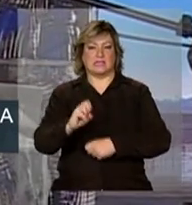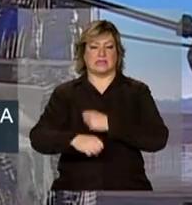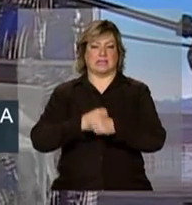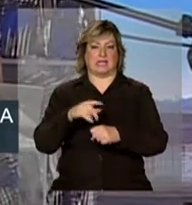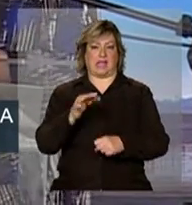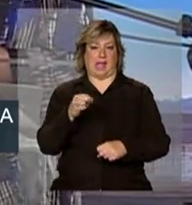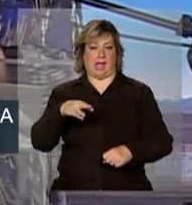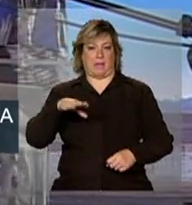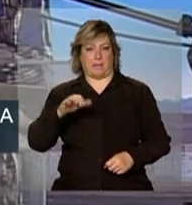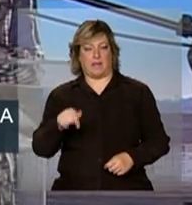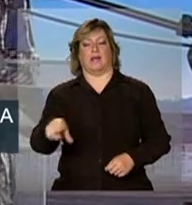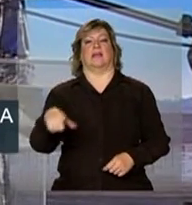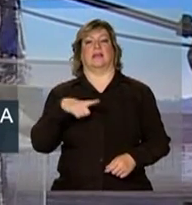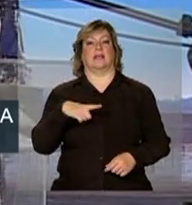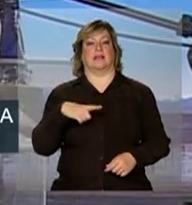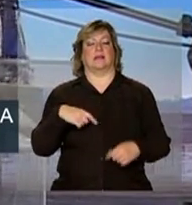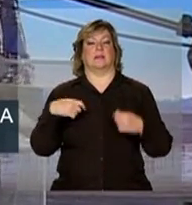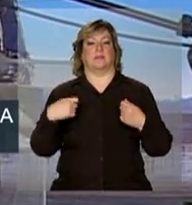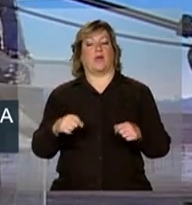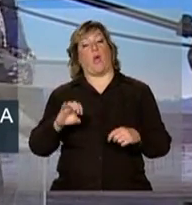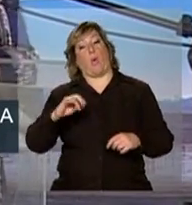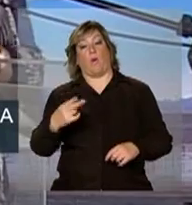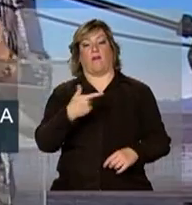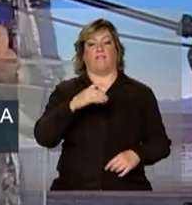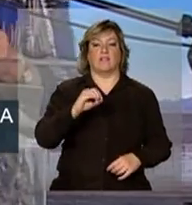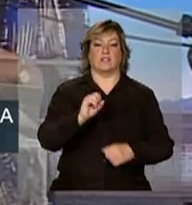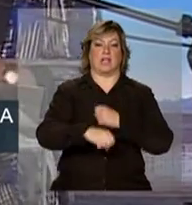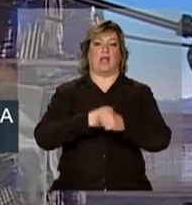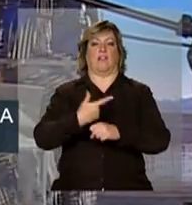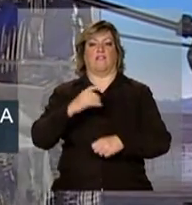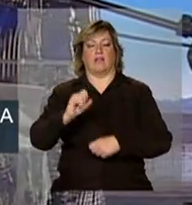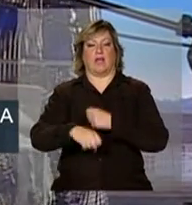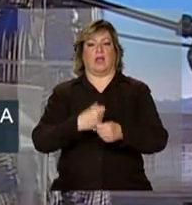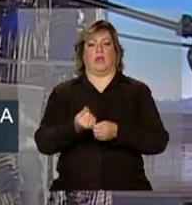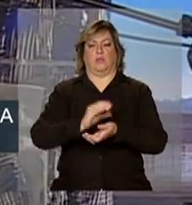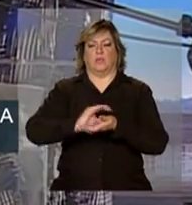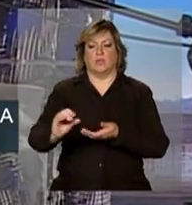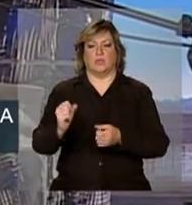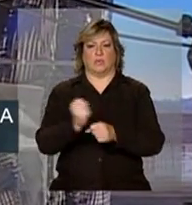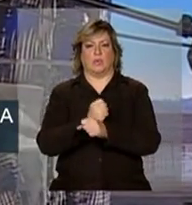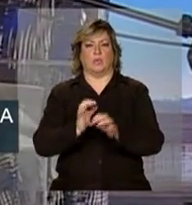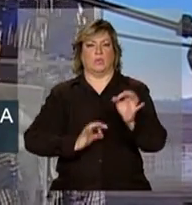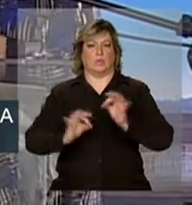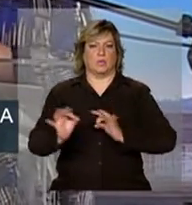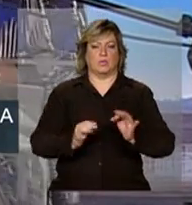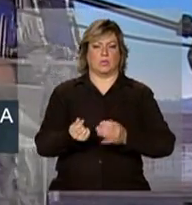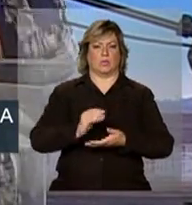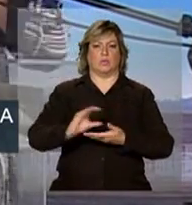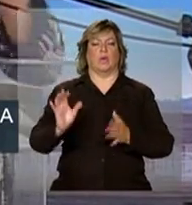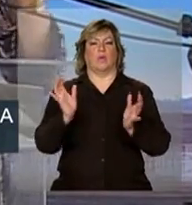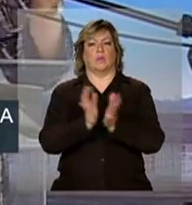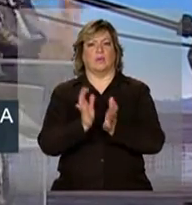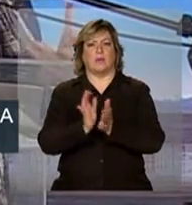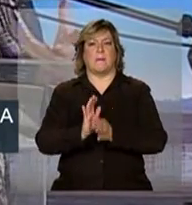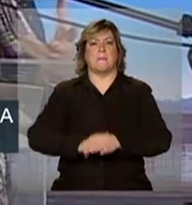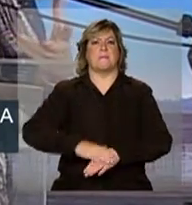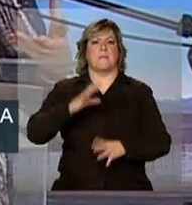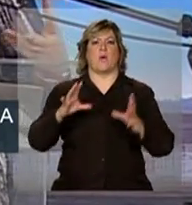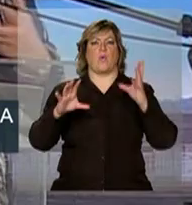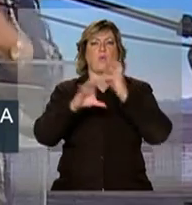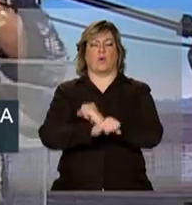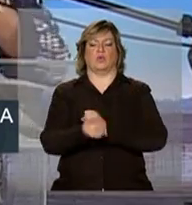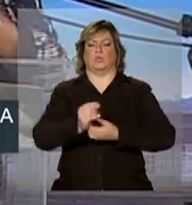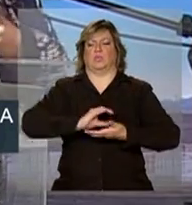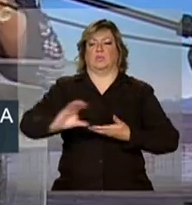na melhor das hipóteses, de 20 em 20, ficar reinvestindo uma quantidade muito grande de